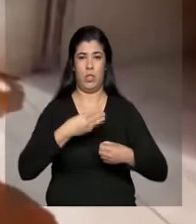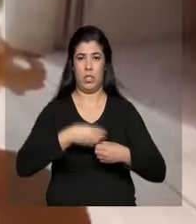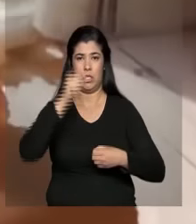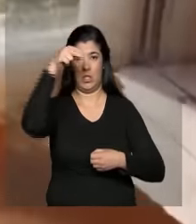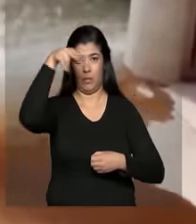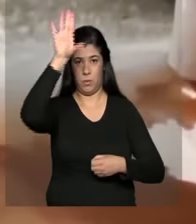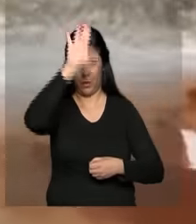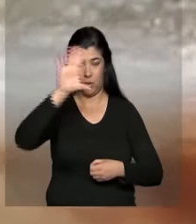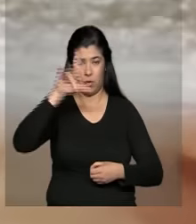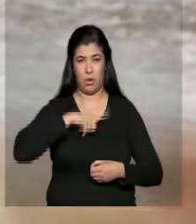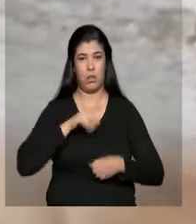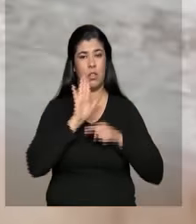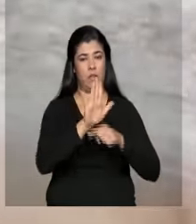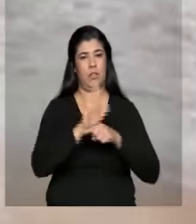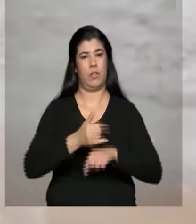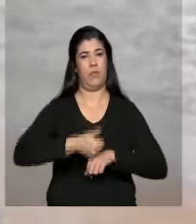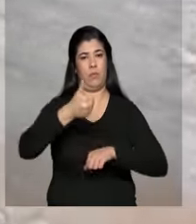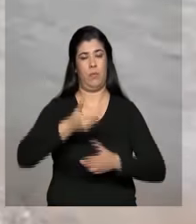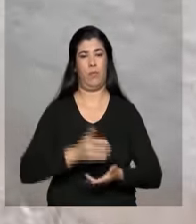ser beneficiadas.